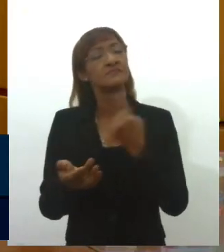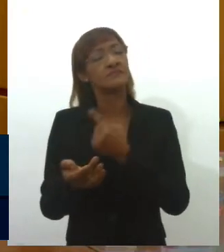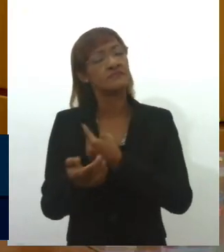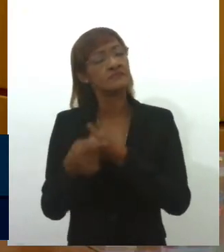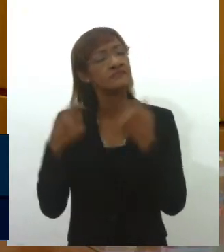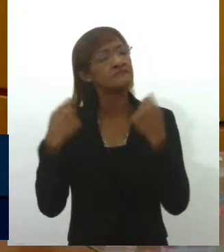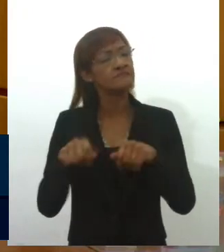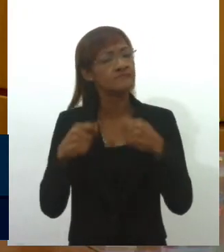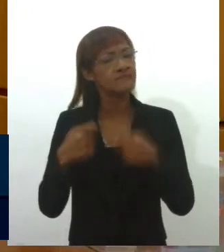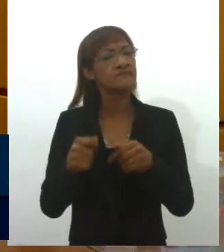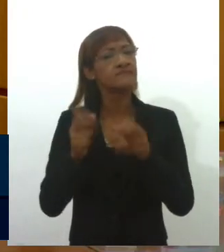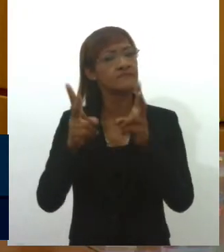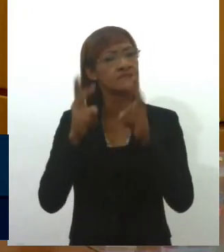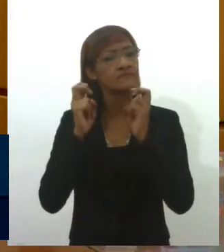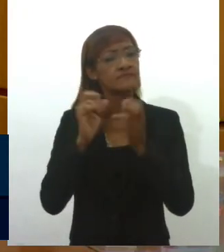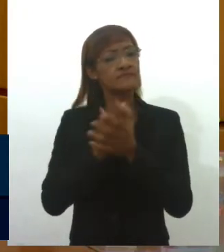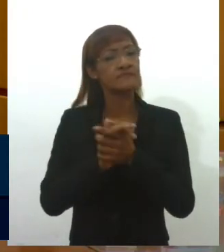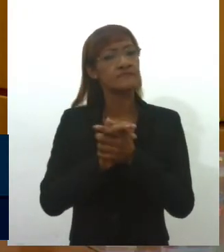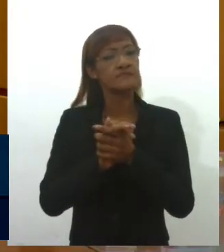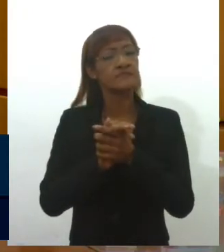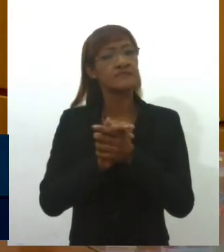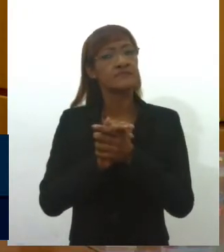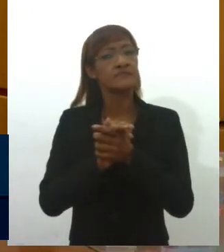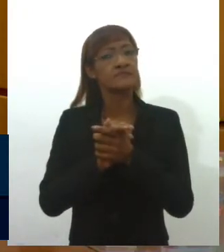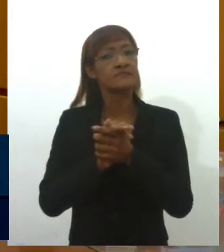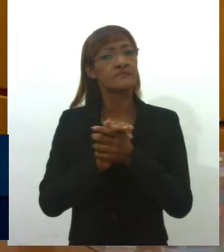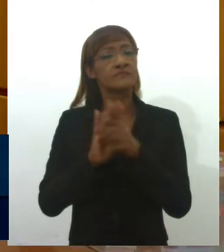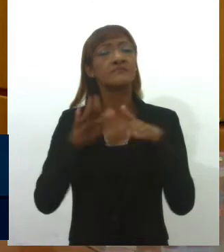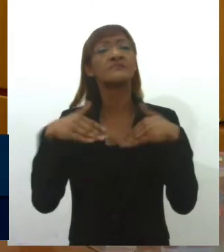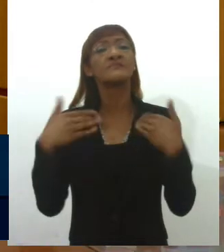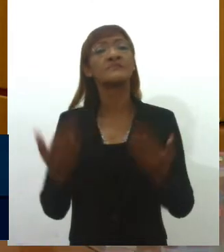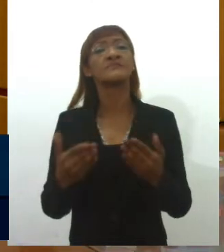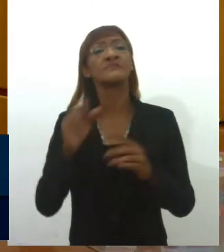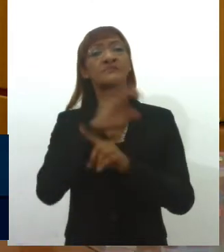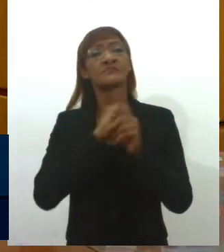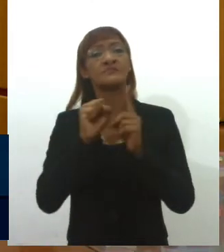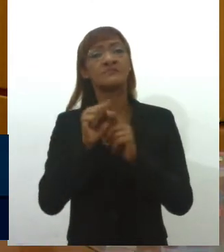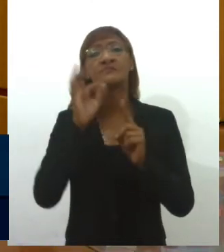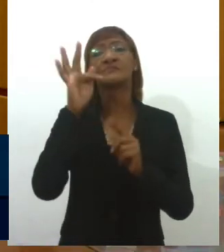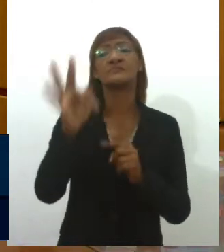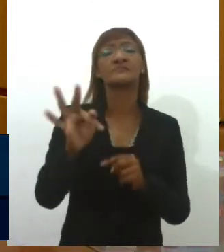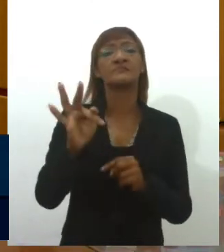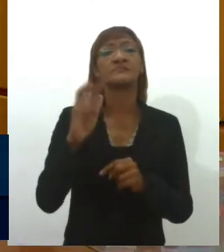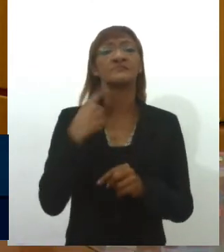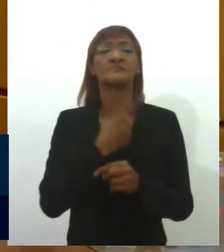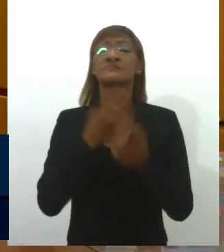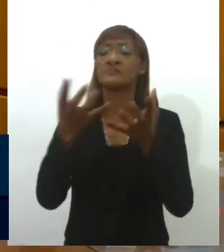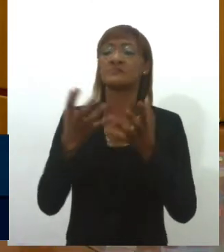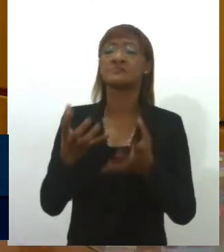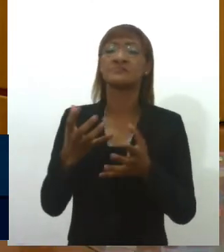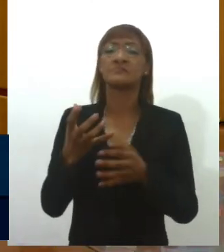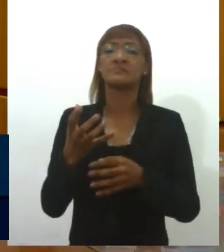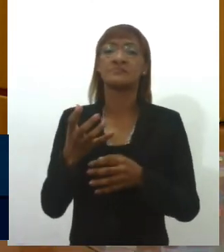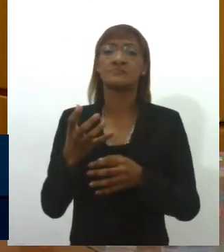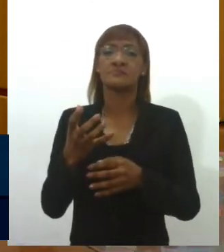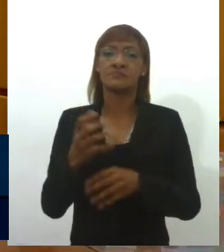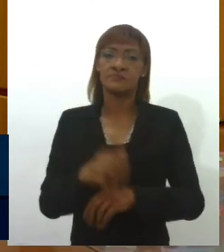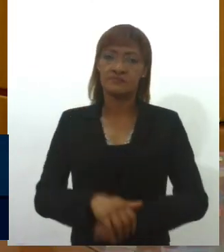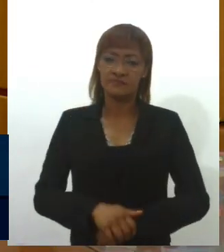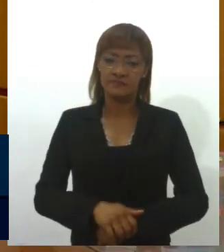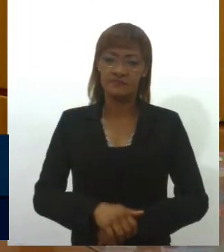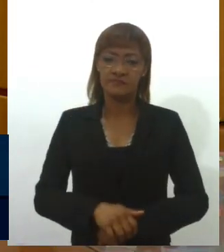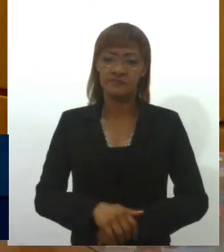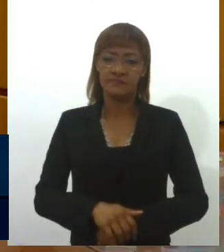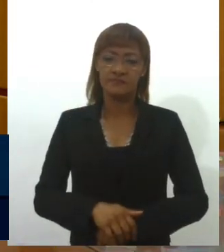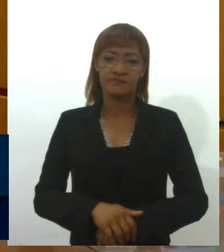que tipo de sociedade é a que nós queremos legar para os nossos filhos, os nossos netos, aqueles que virão depois